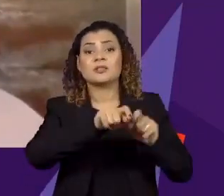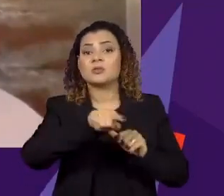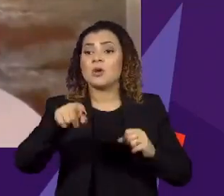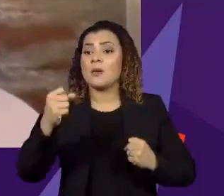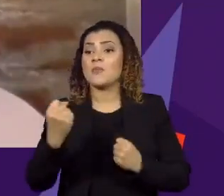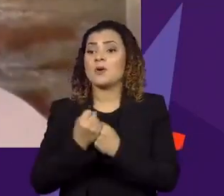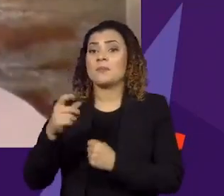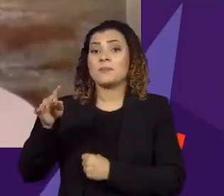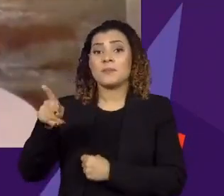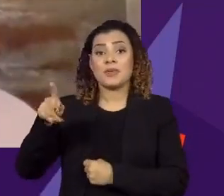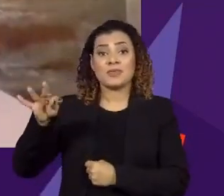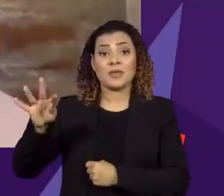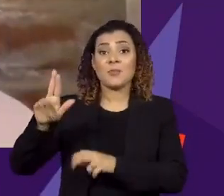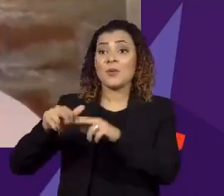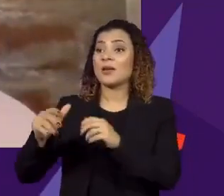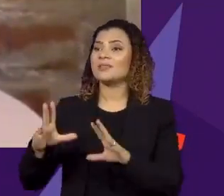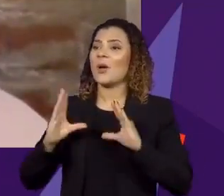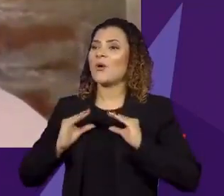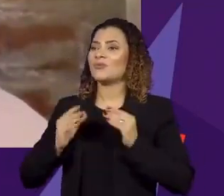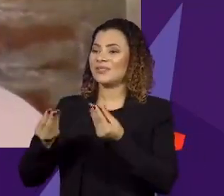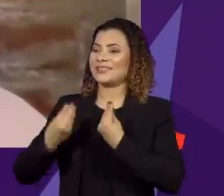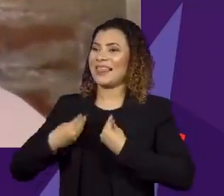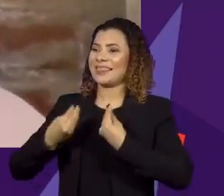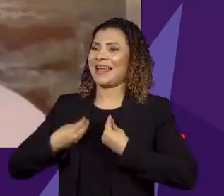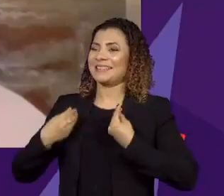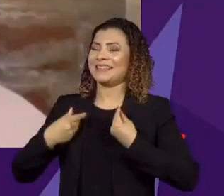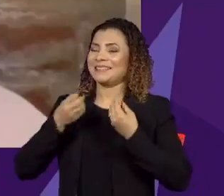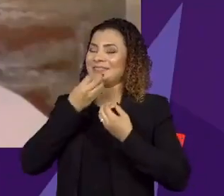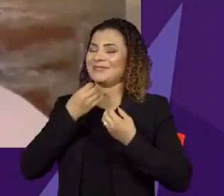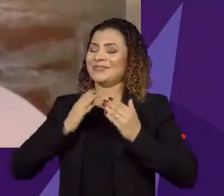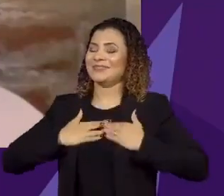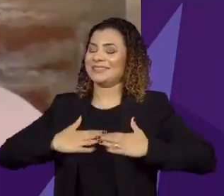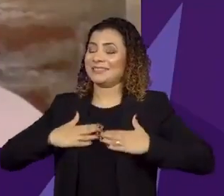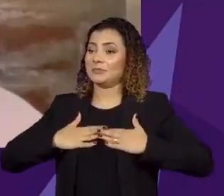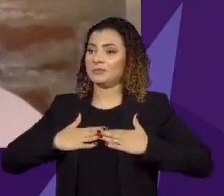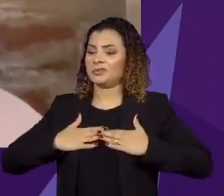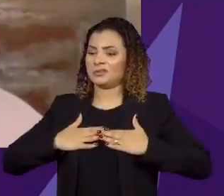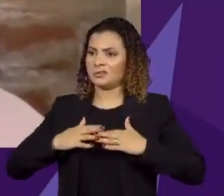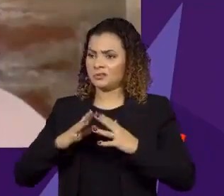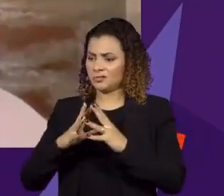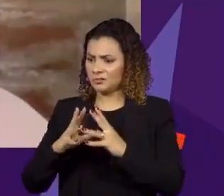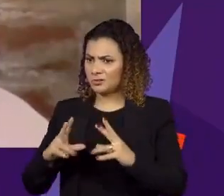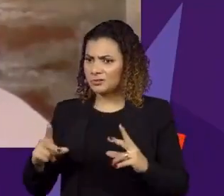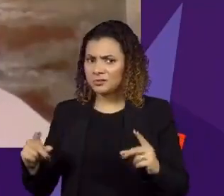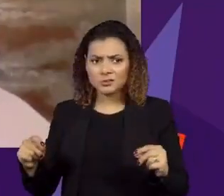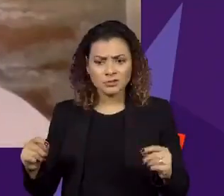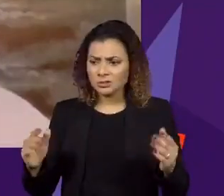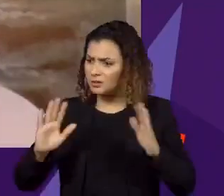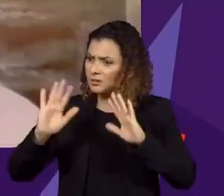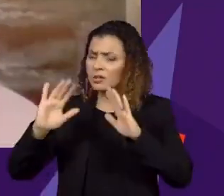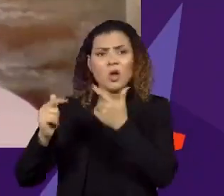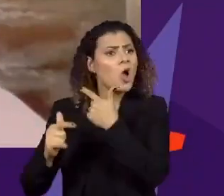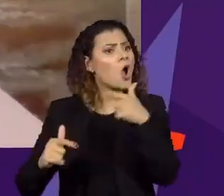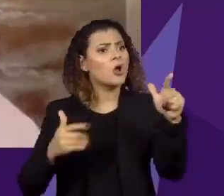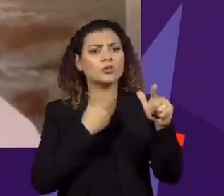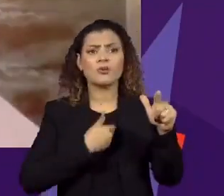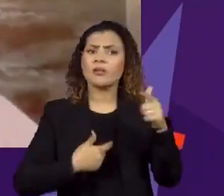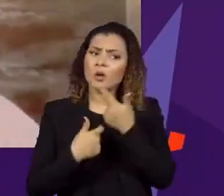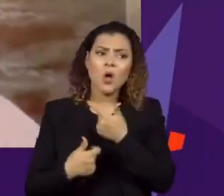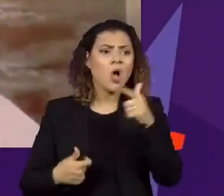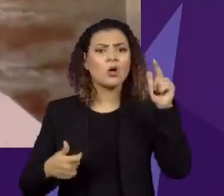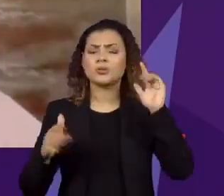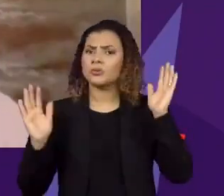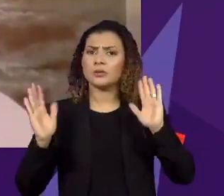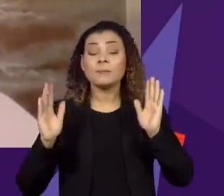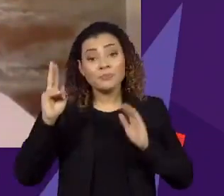apoiando o PT pelo conforto que tiveram, elas perderam esse apoio e começaram a querer outro governo, outra coisa.